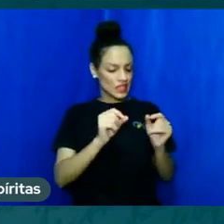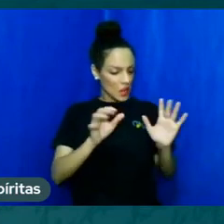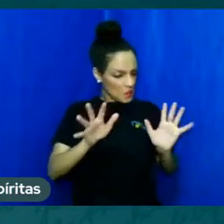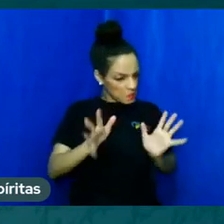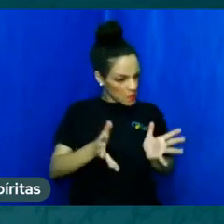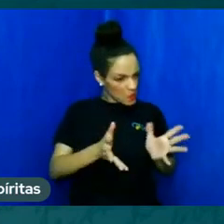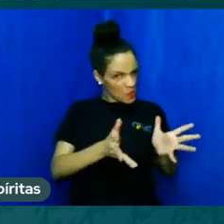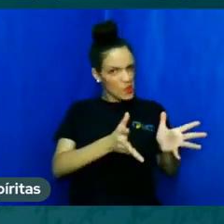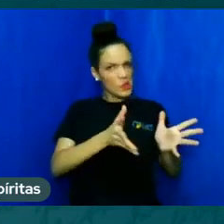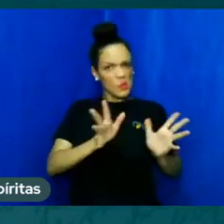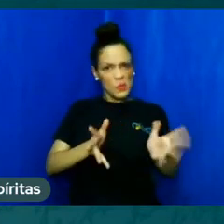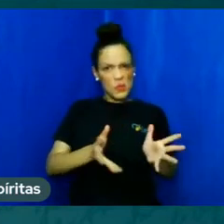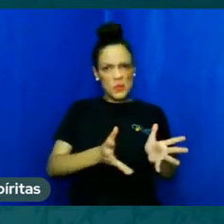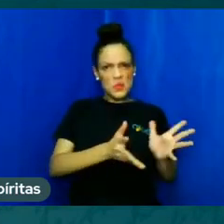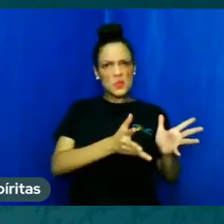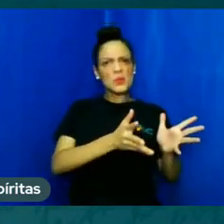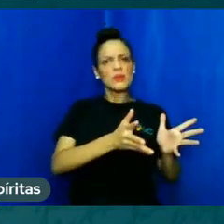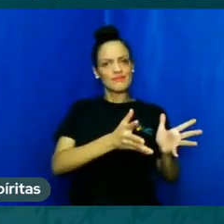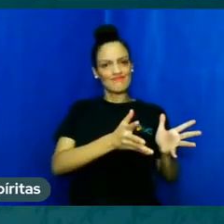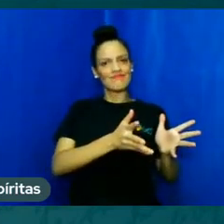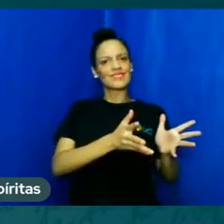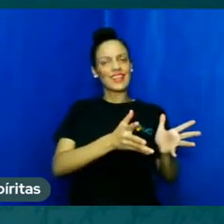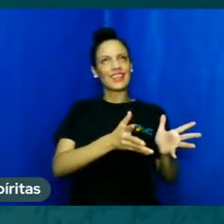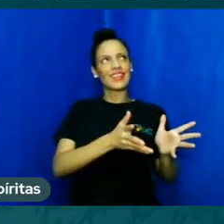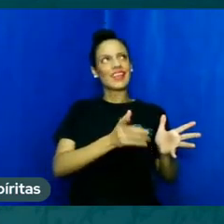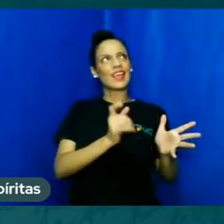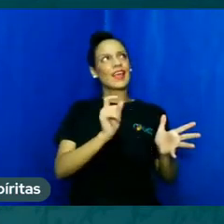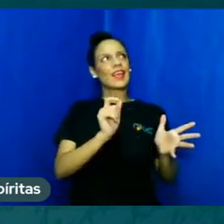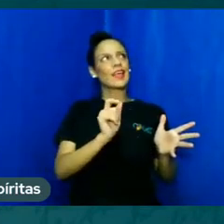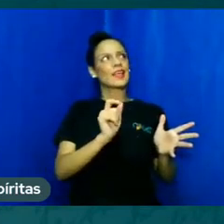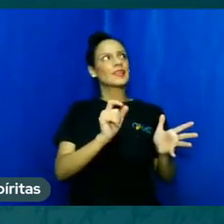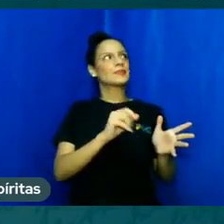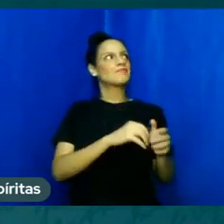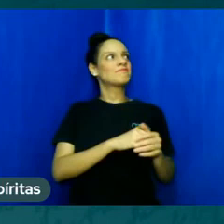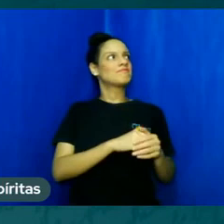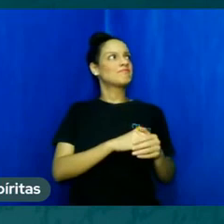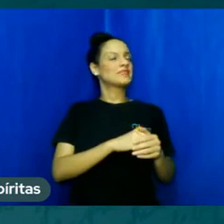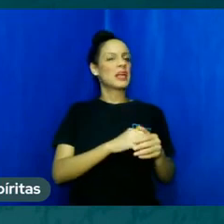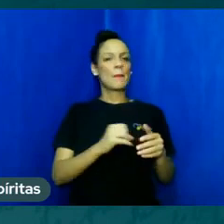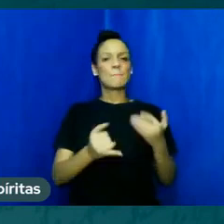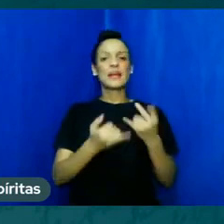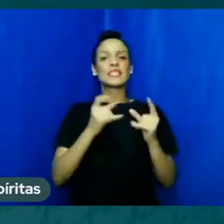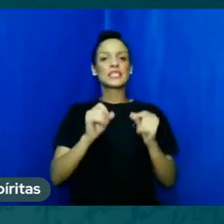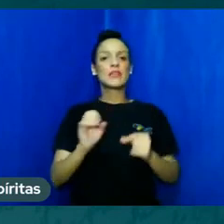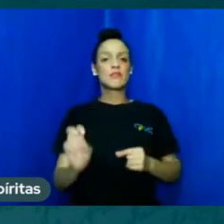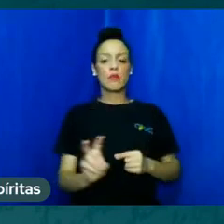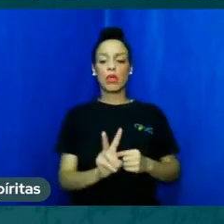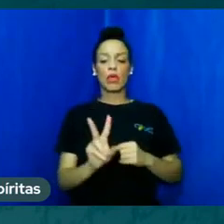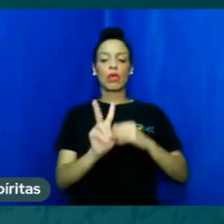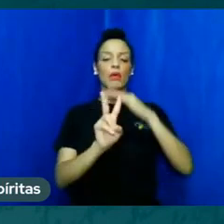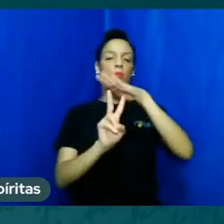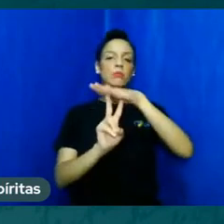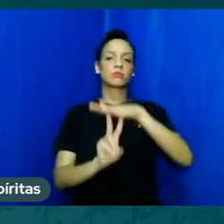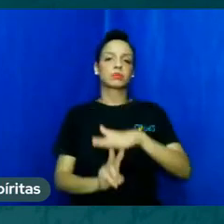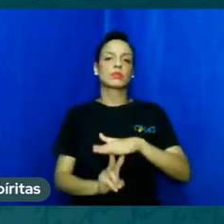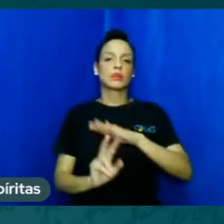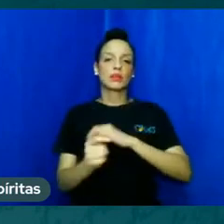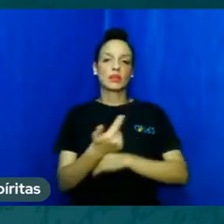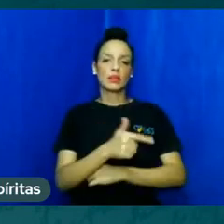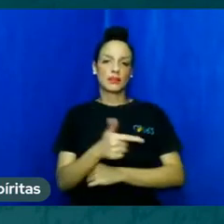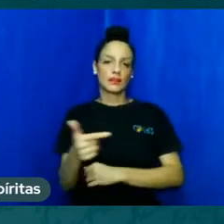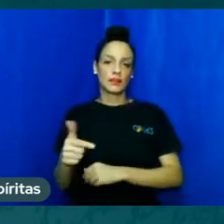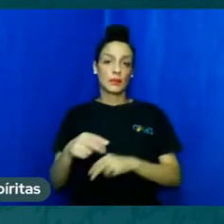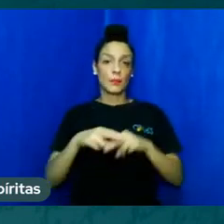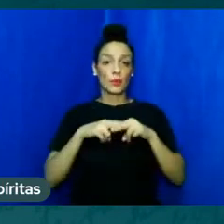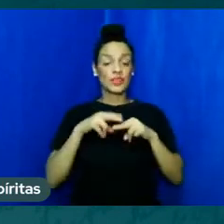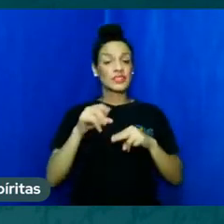desenvolver, vamos dizer assim, a perda dos valores, né? Porque a tendência, quando eu creio que nada